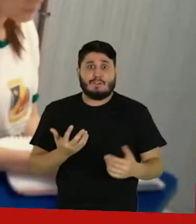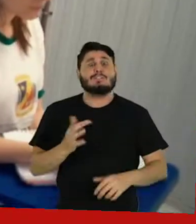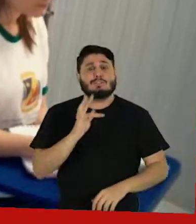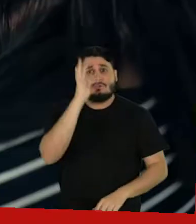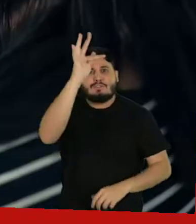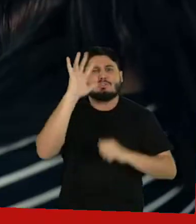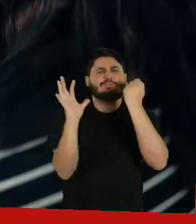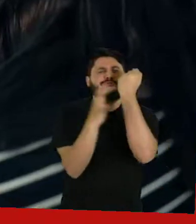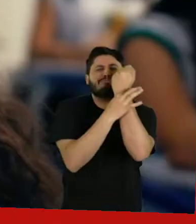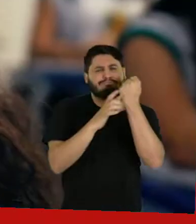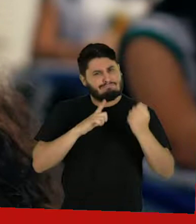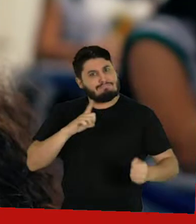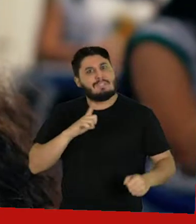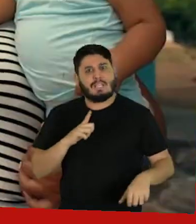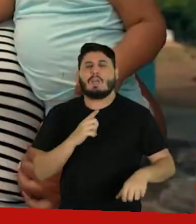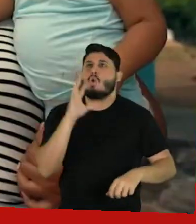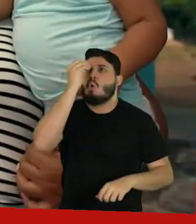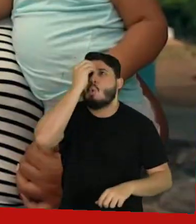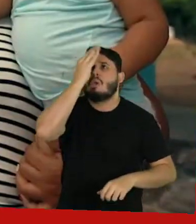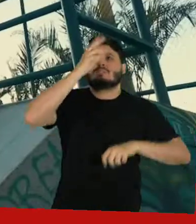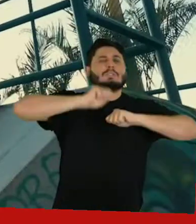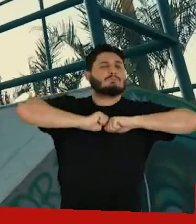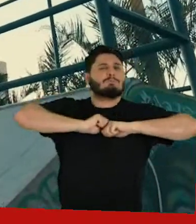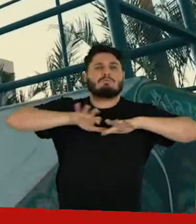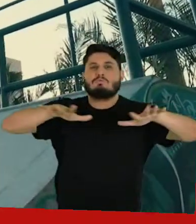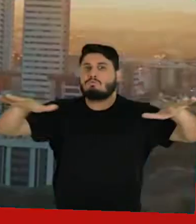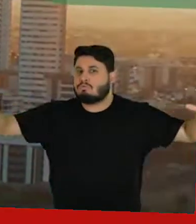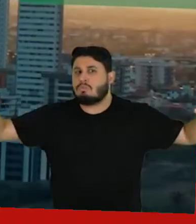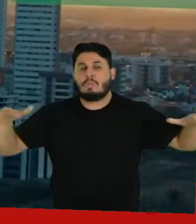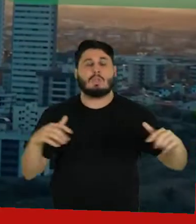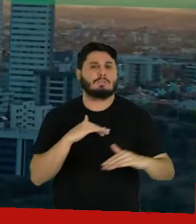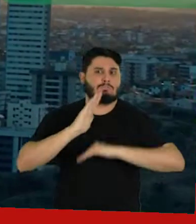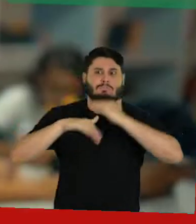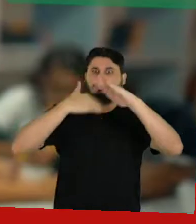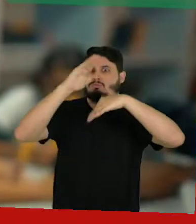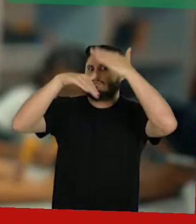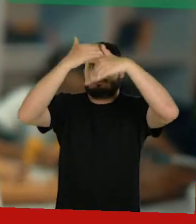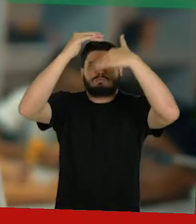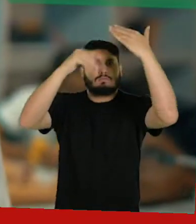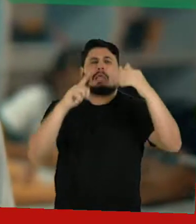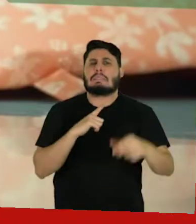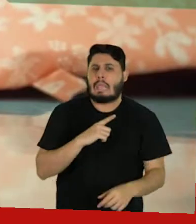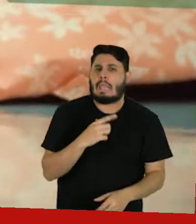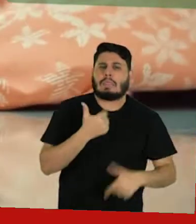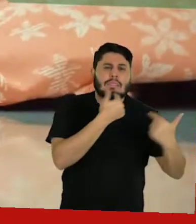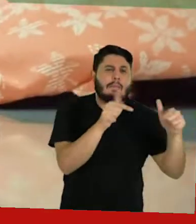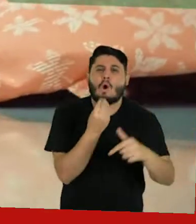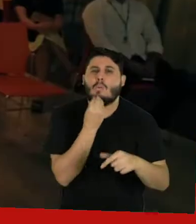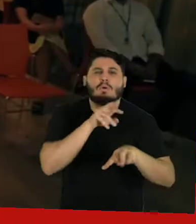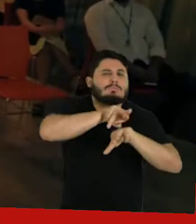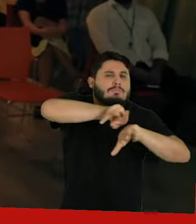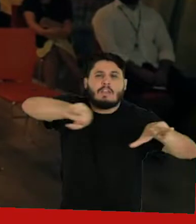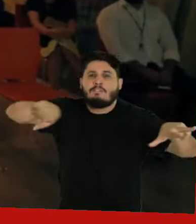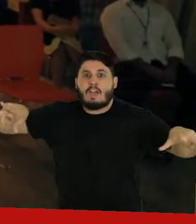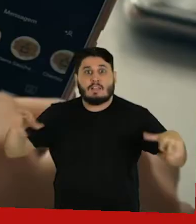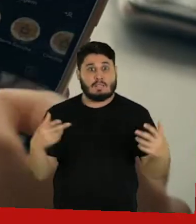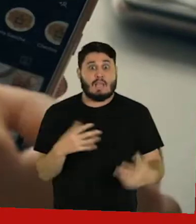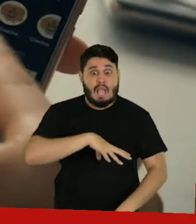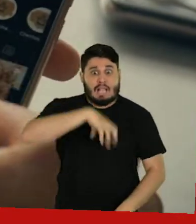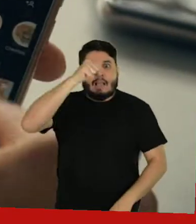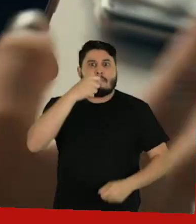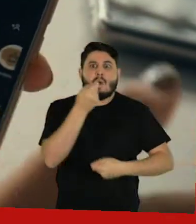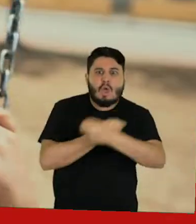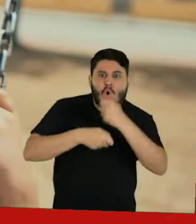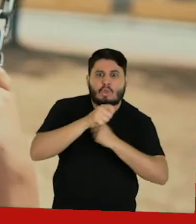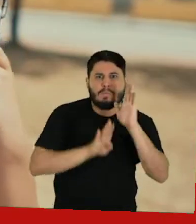Cidade do amanhã e do conhecimento. Caruaru é cidade do crescimento. Cidade do emprego e renda, campeã de